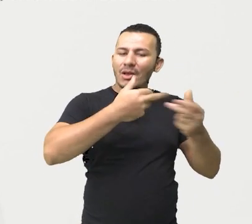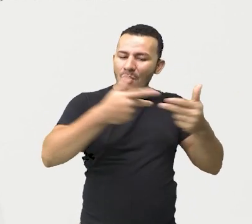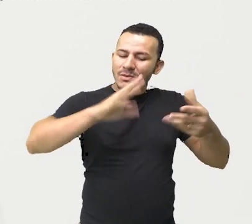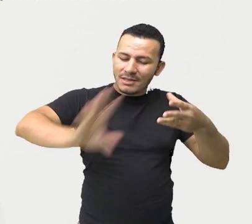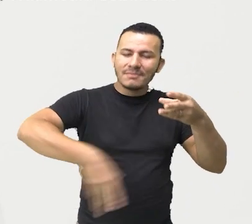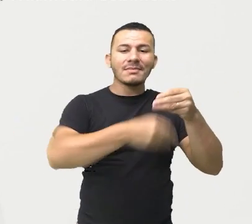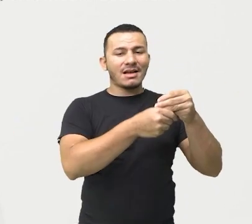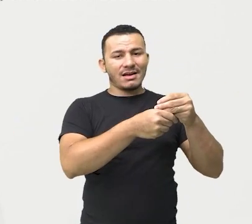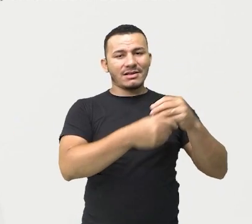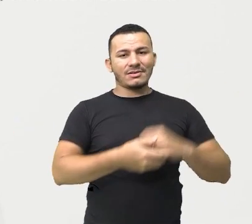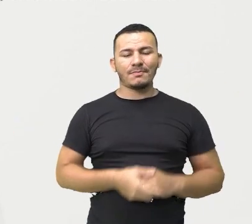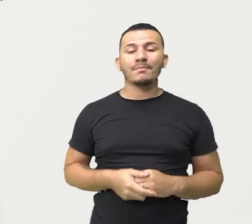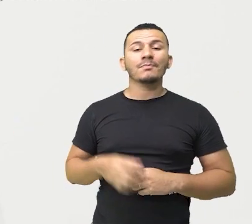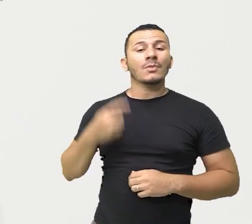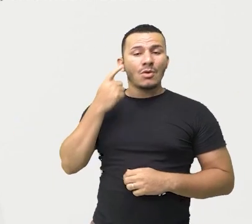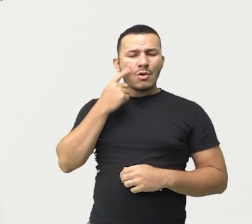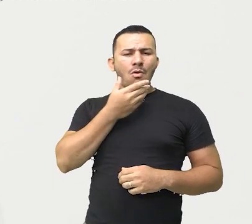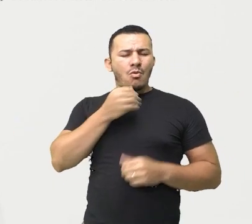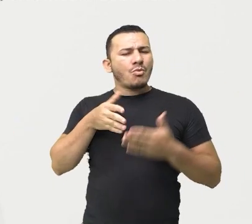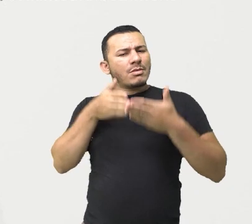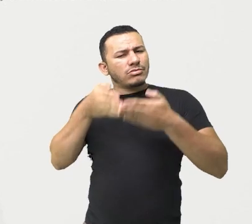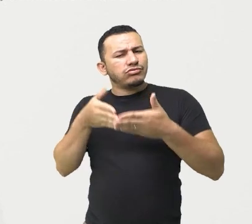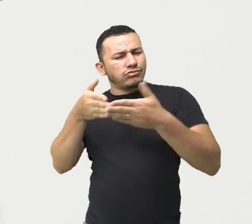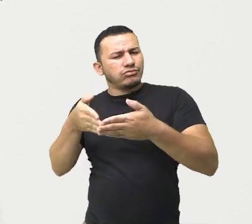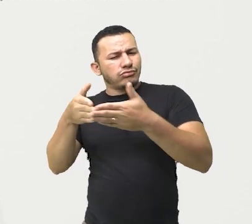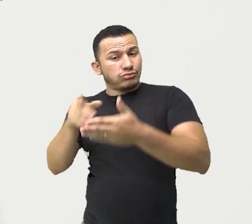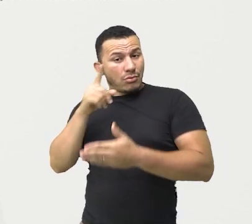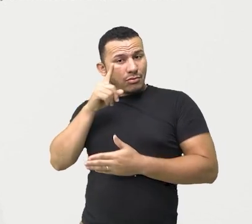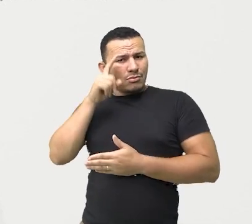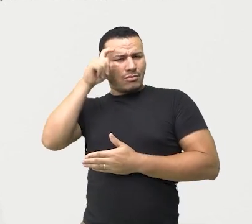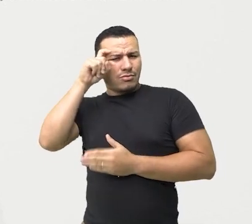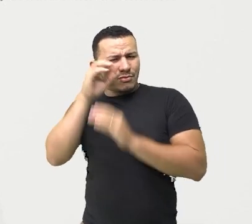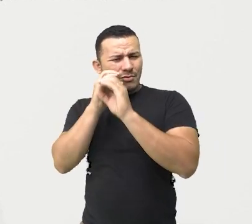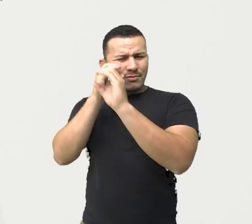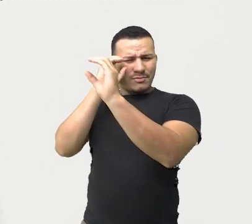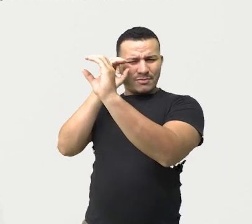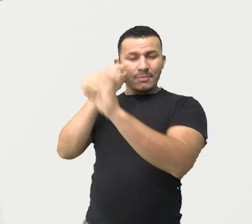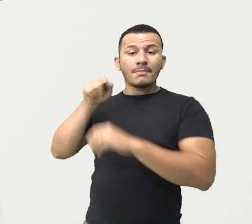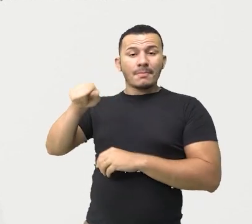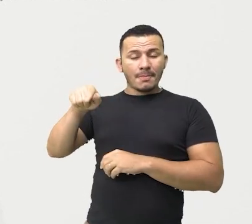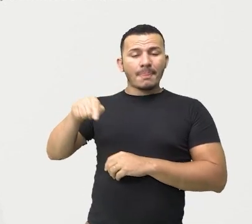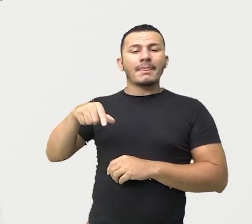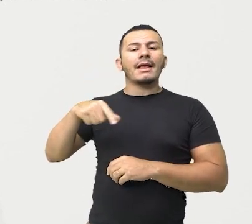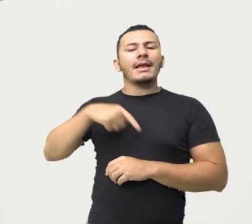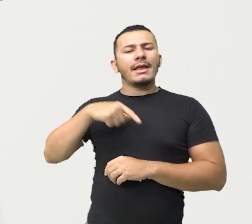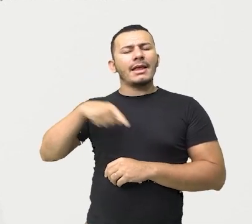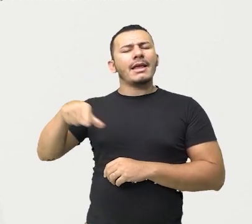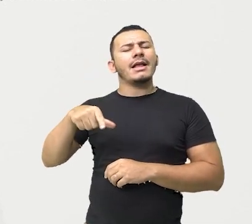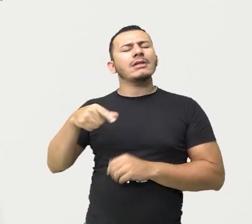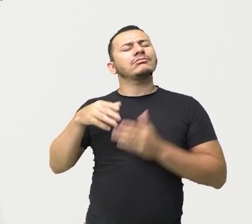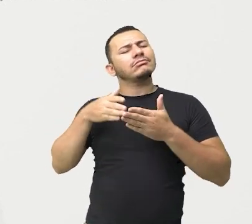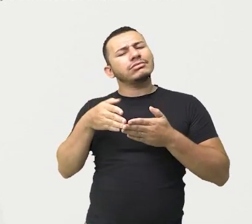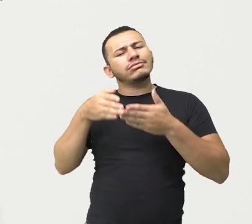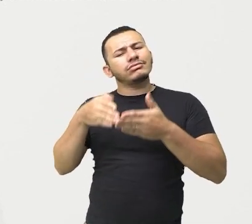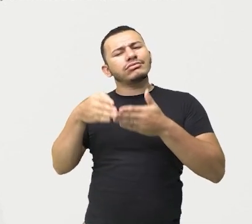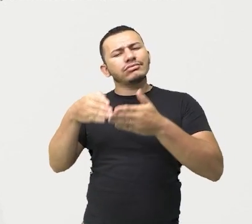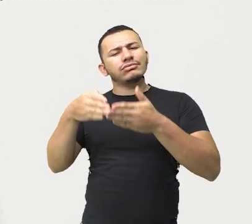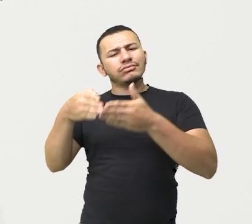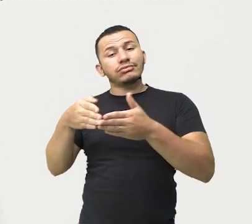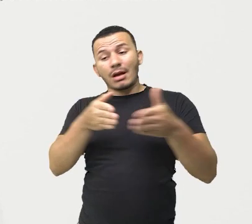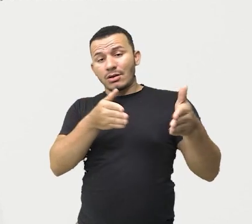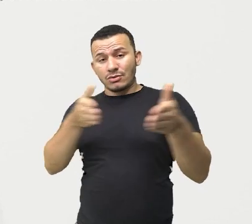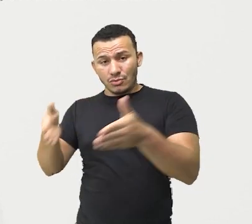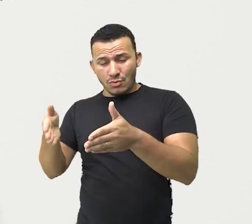Viagem de Pedro Álvares Cabral. A viagem que Pedro Álvares Cabral fez ao Brasil